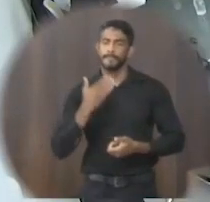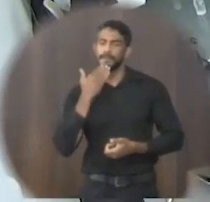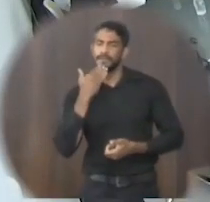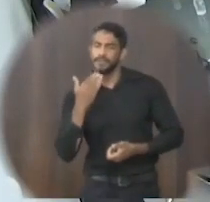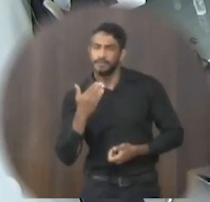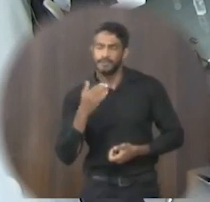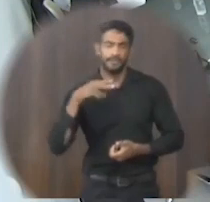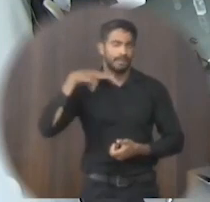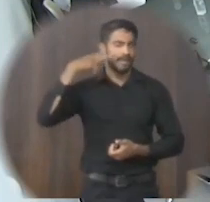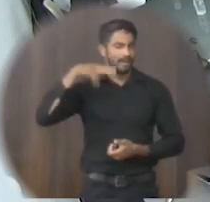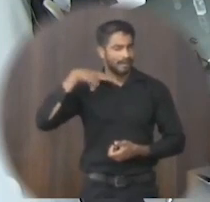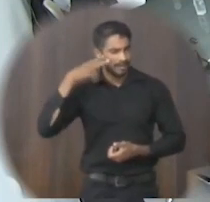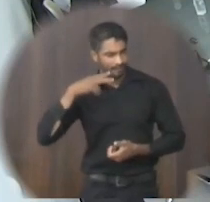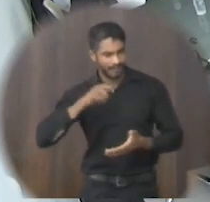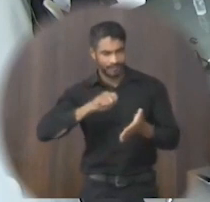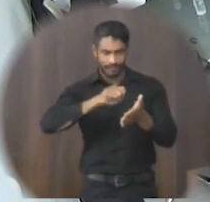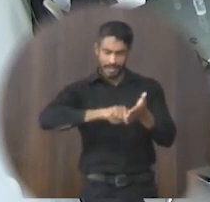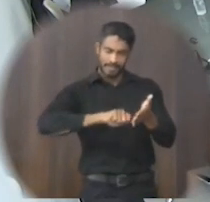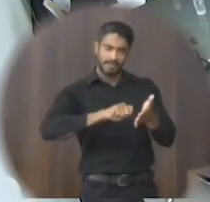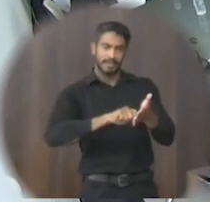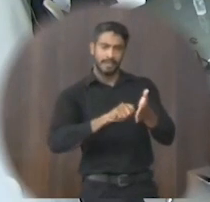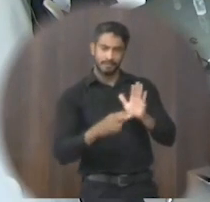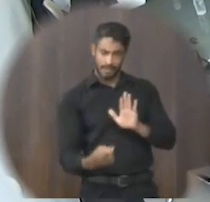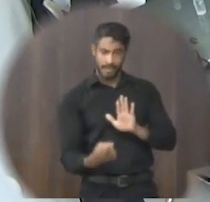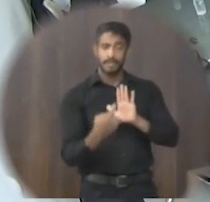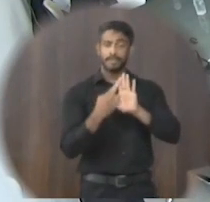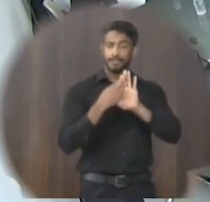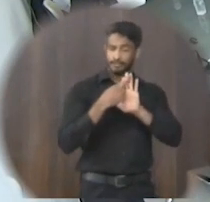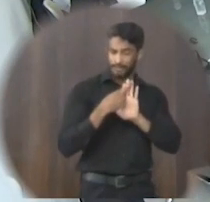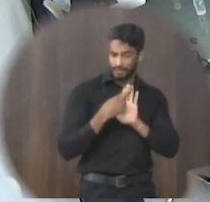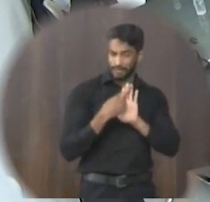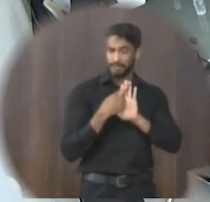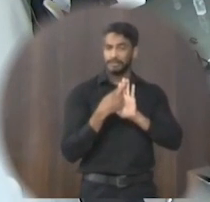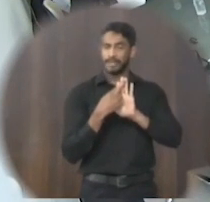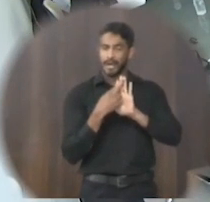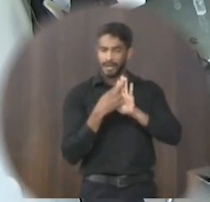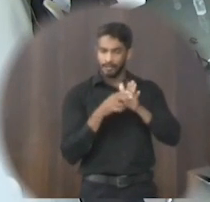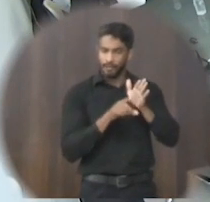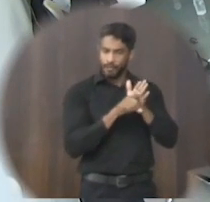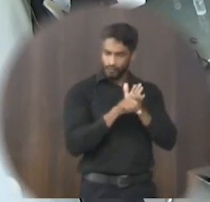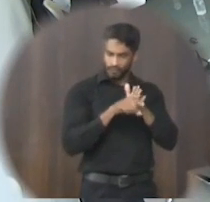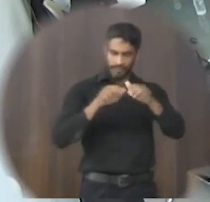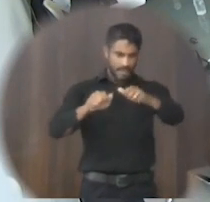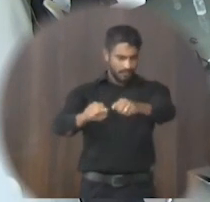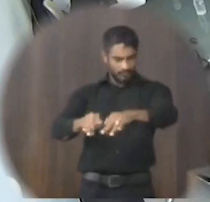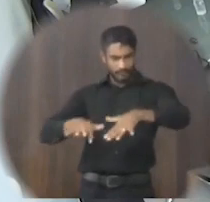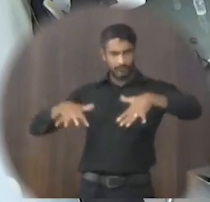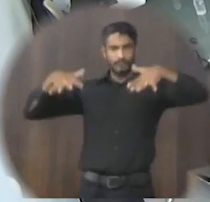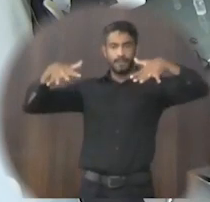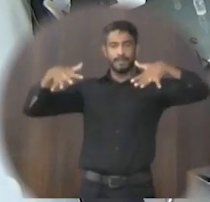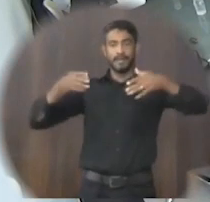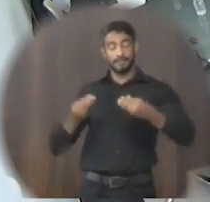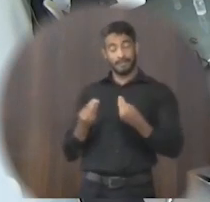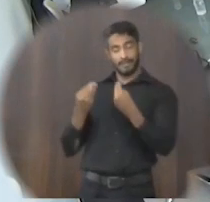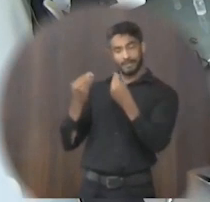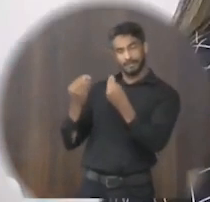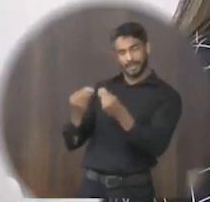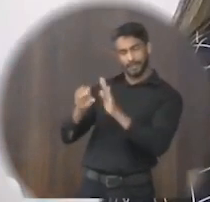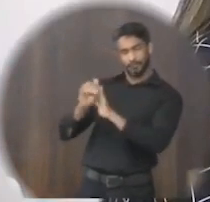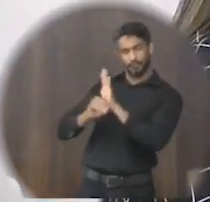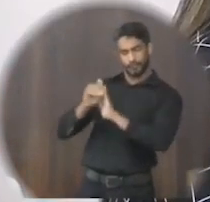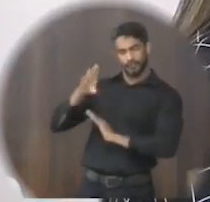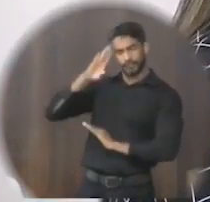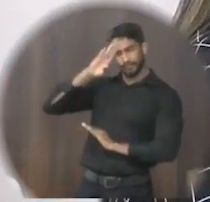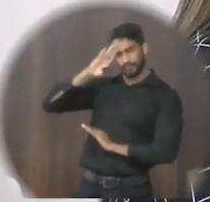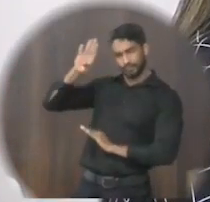presidente a vereadora infracinada na forma regimental e consultada o plenário requer a vossa excelência que seja enviada ofício